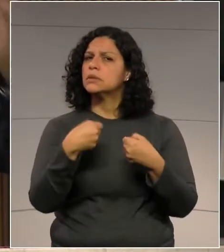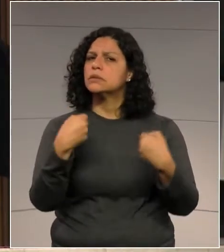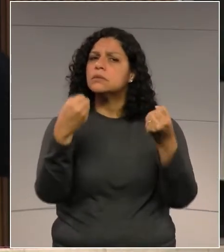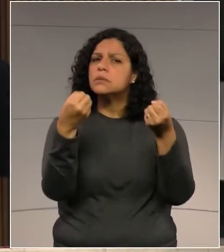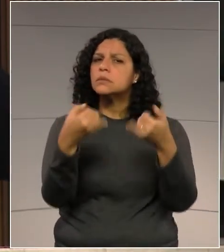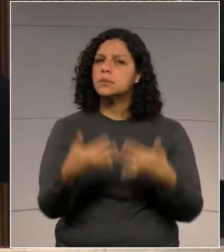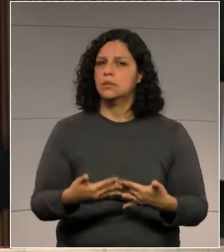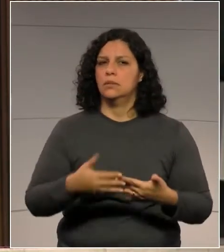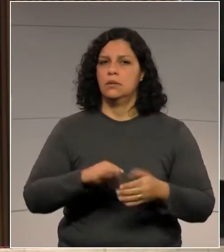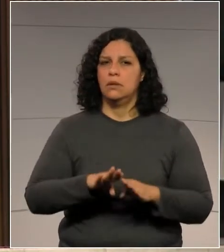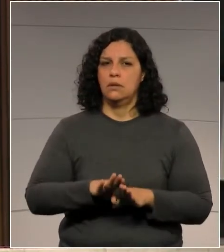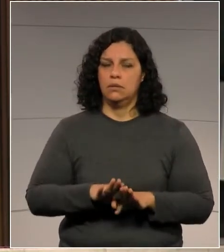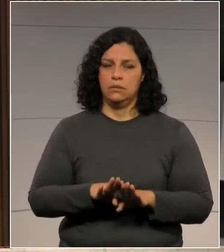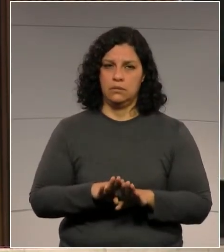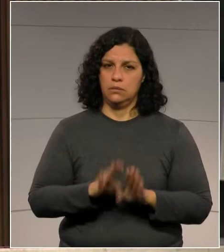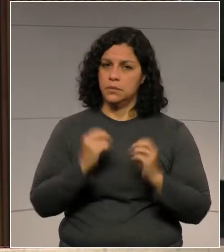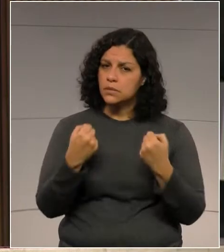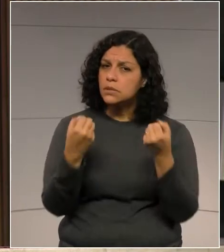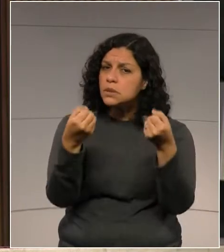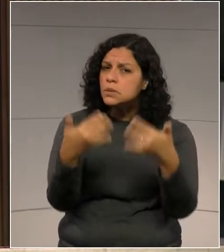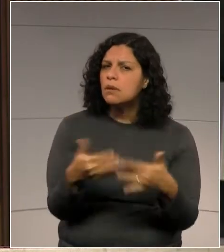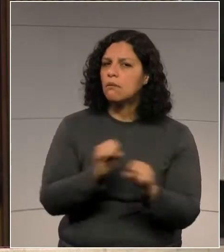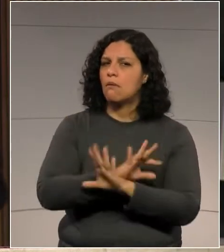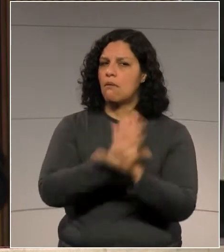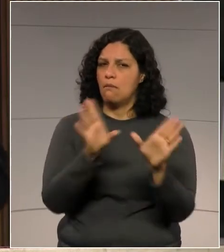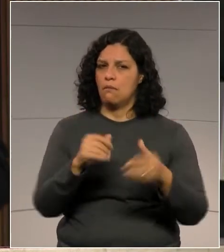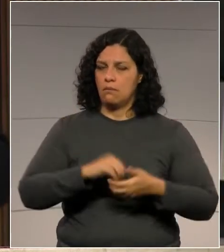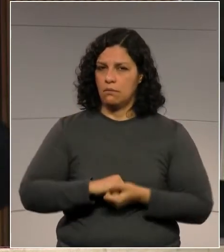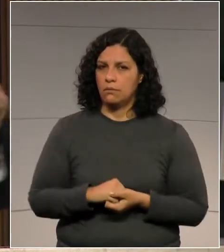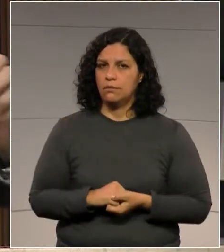explicado, deixar nítido.